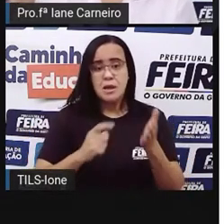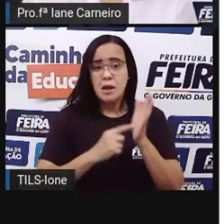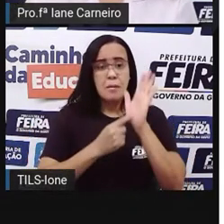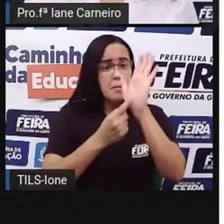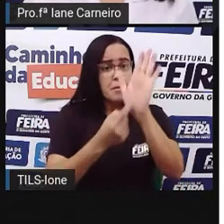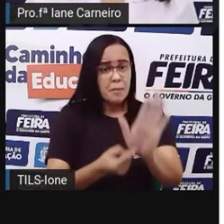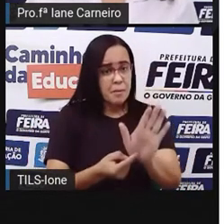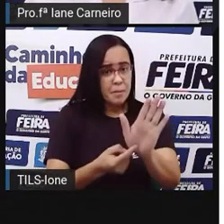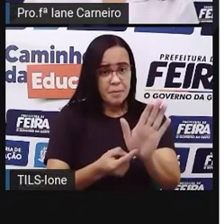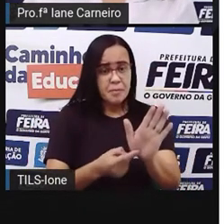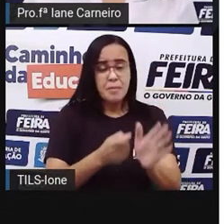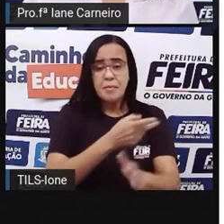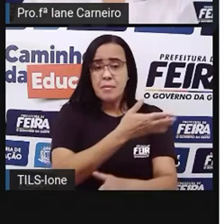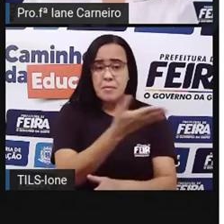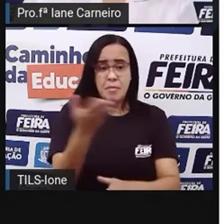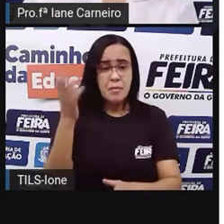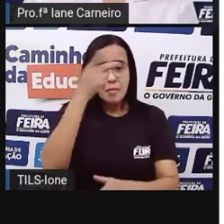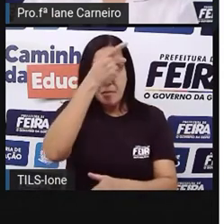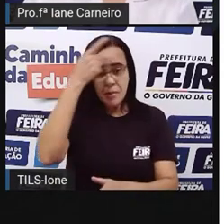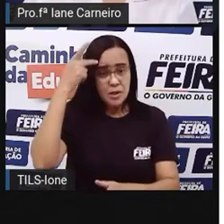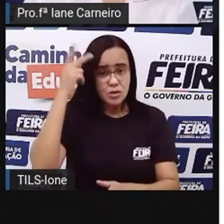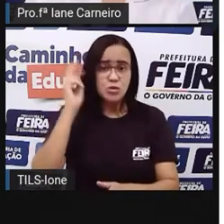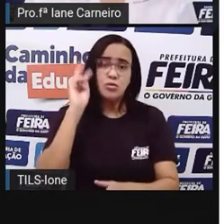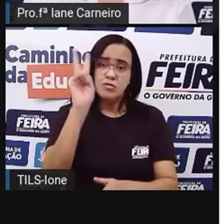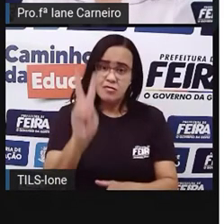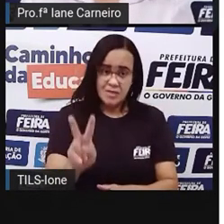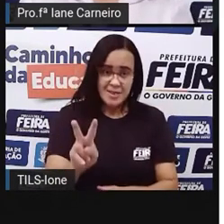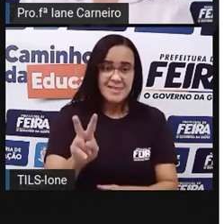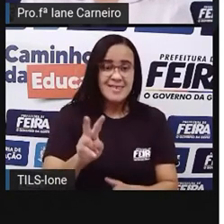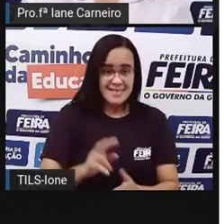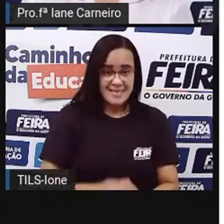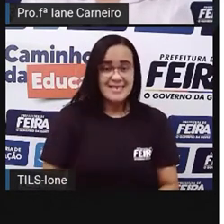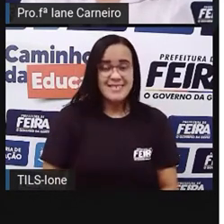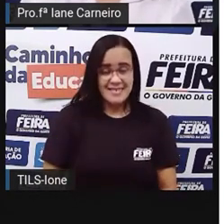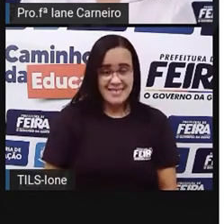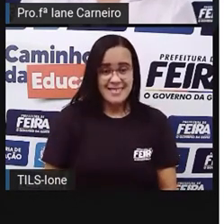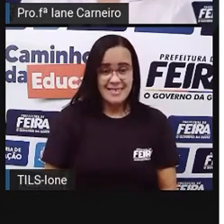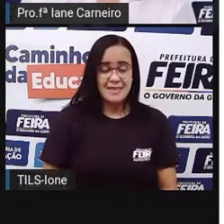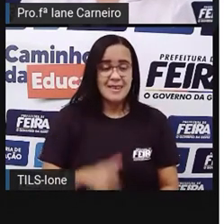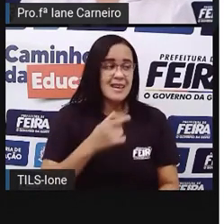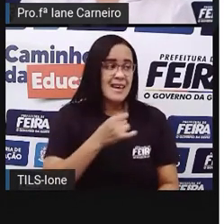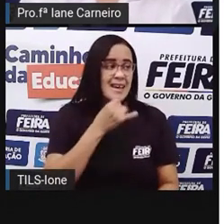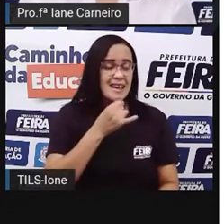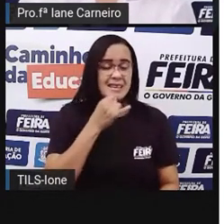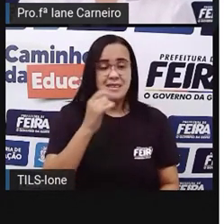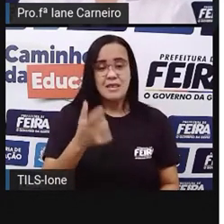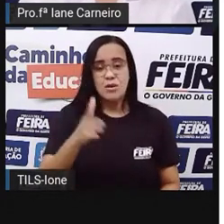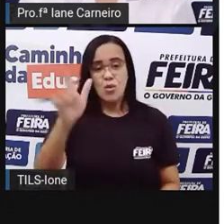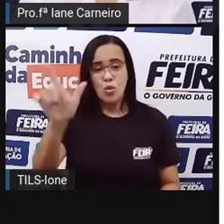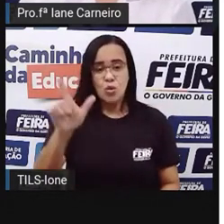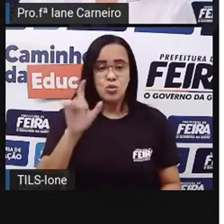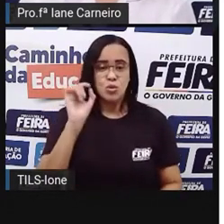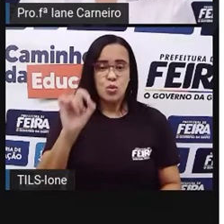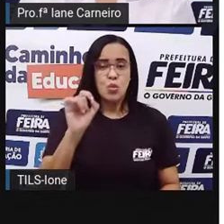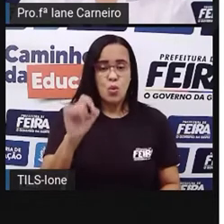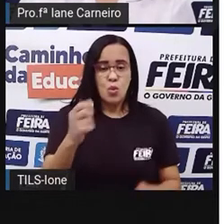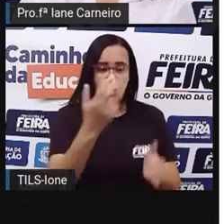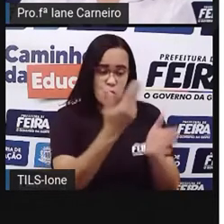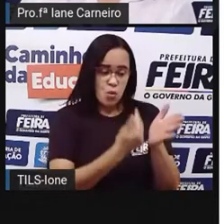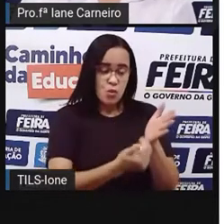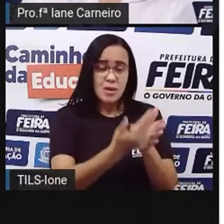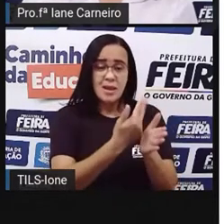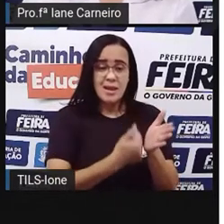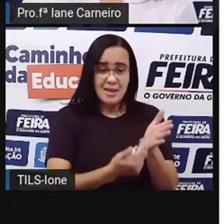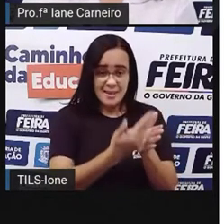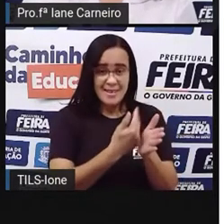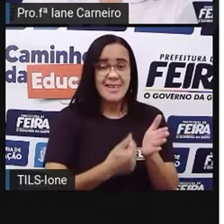boas, né? A próxima, aqui, outro modelo, aqui, por exemplo, Então, aqui, o desenho da favela,